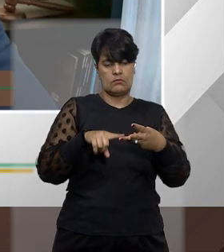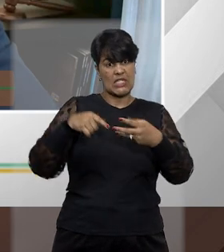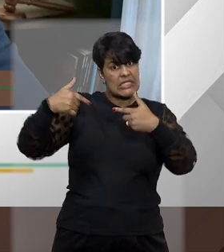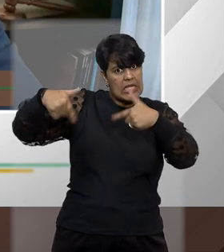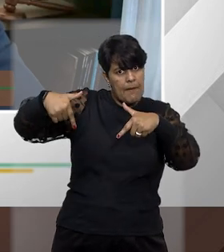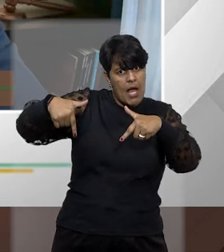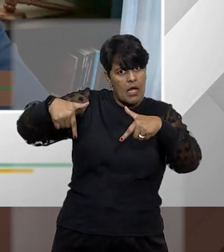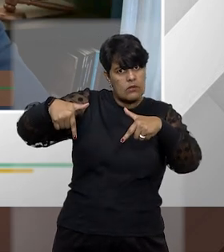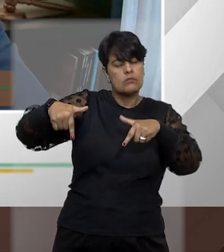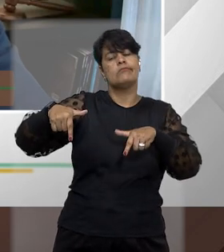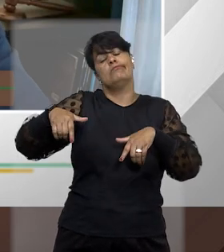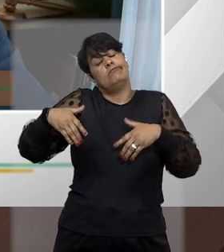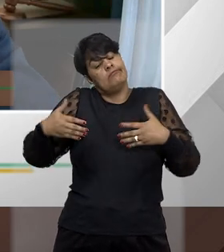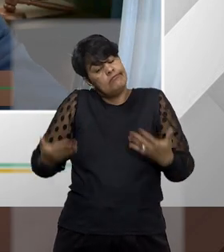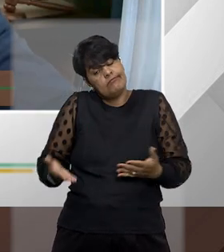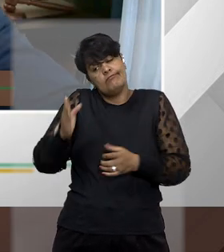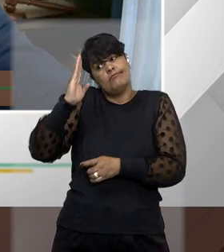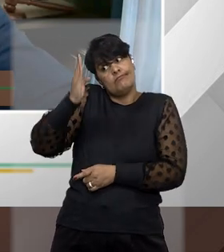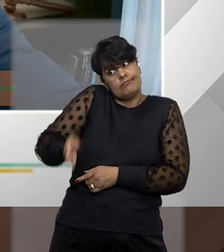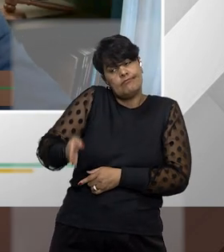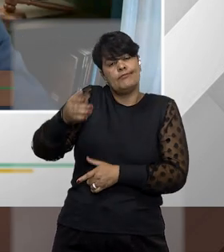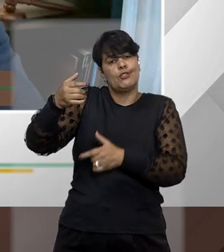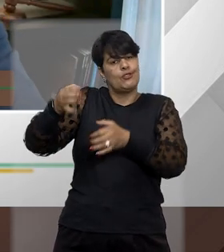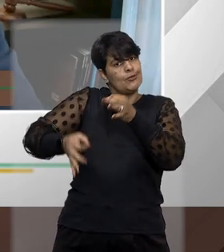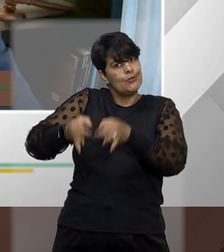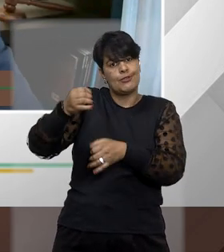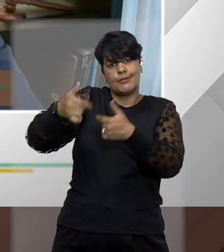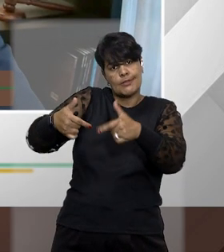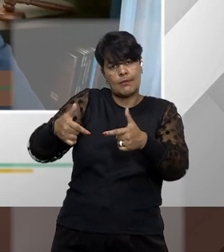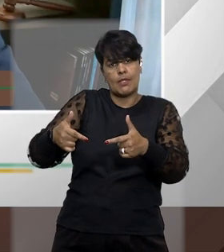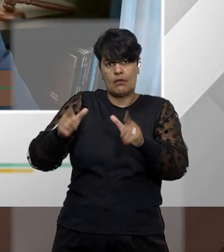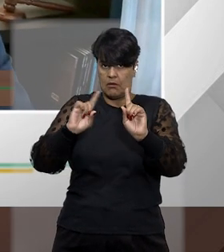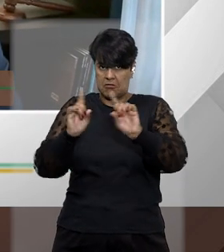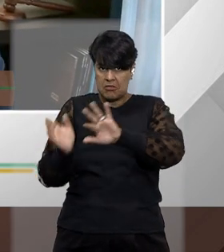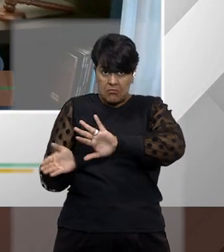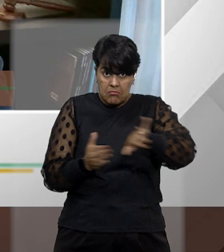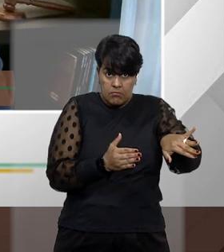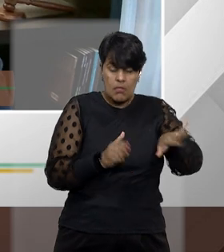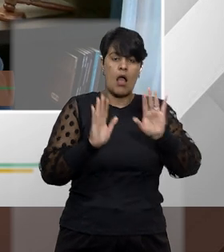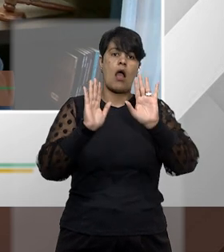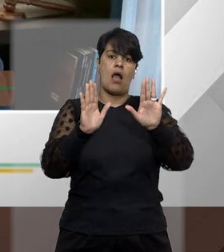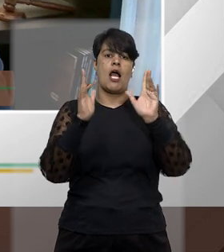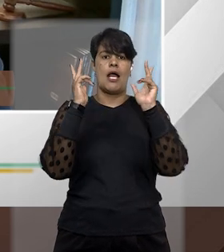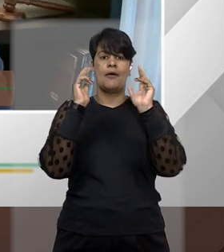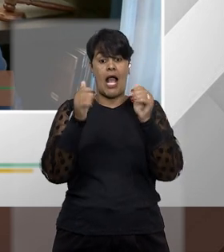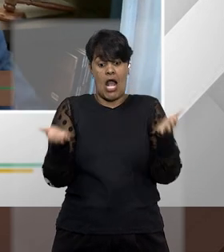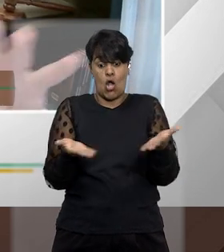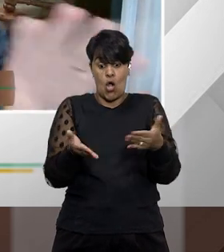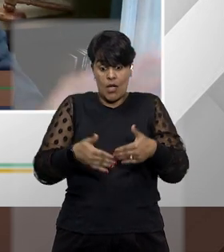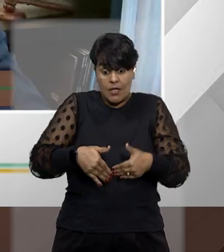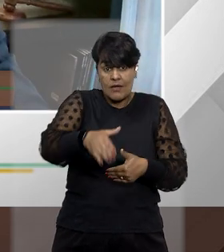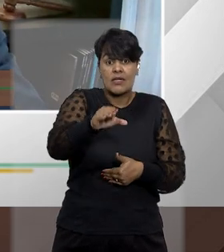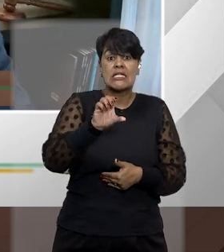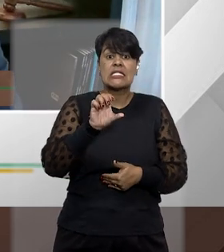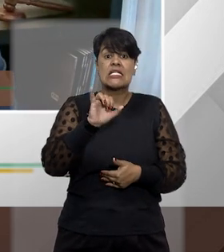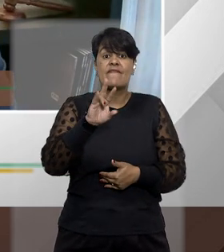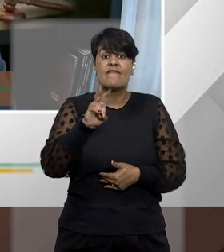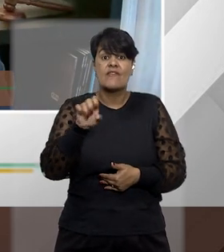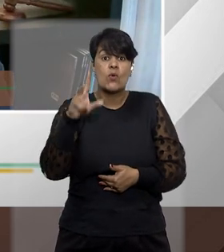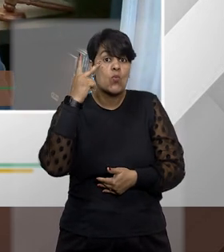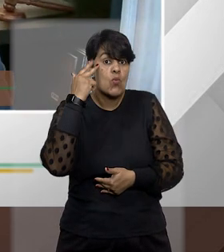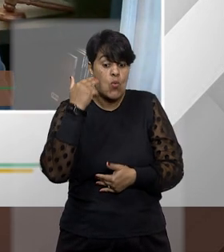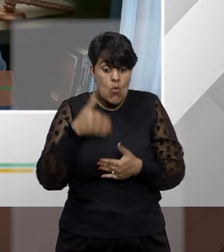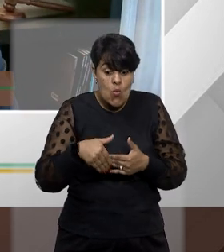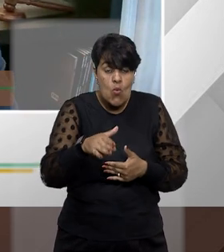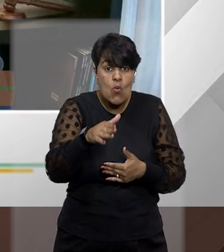trabalhista? se não vai para a Justiça Trabalhista não tem aí agora a gente vai para a Justiça Comum se não é matéria eleitoral